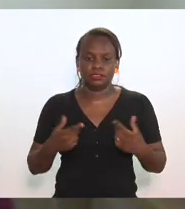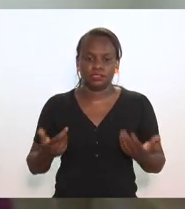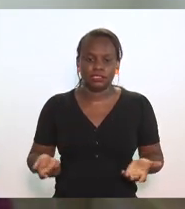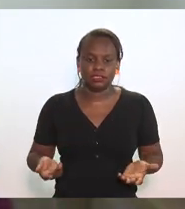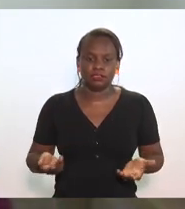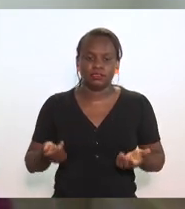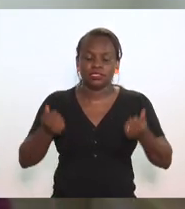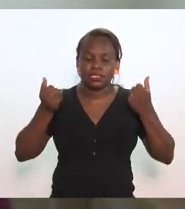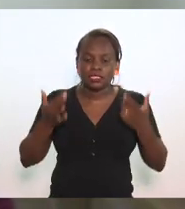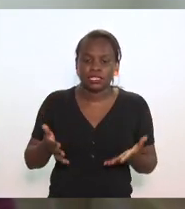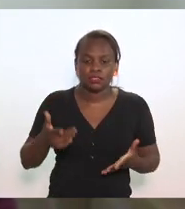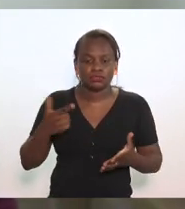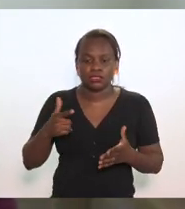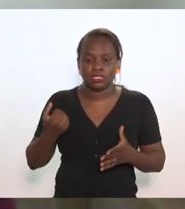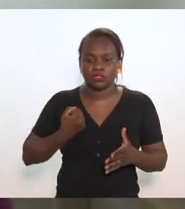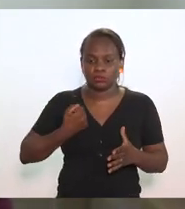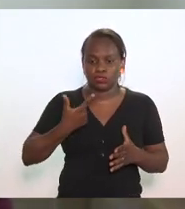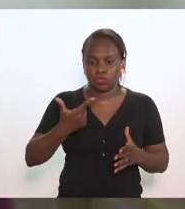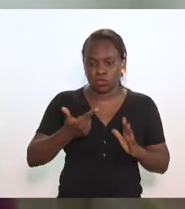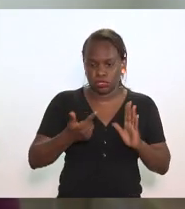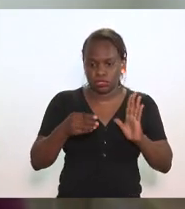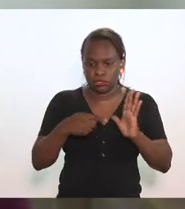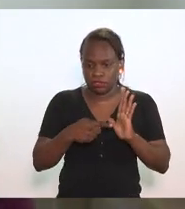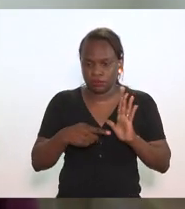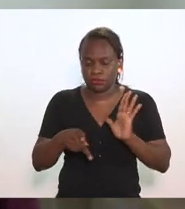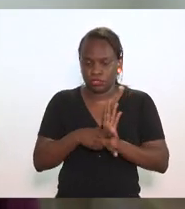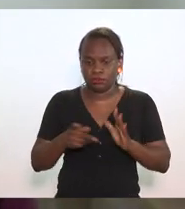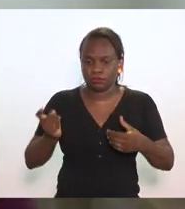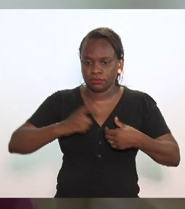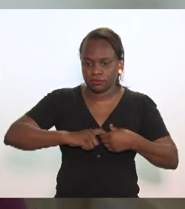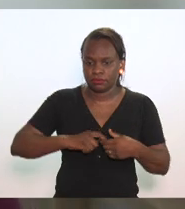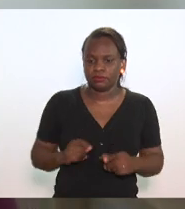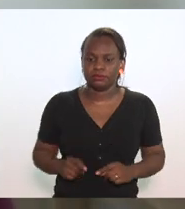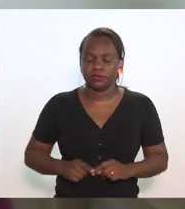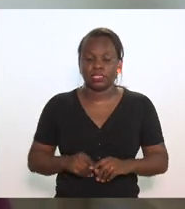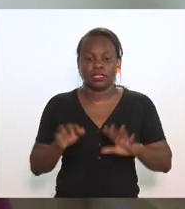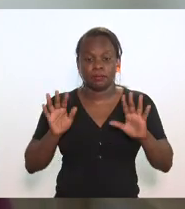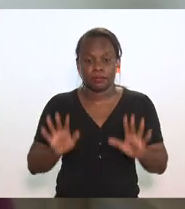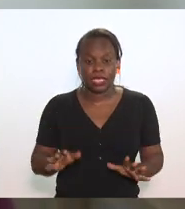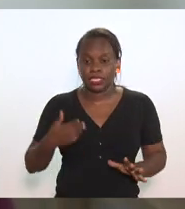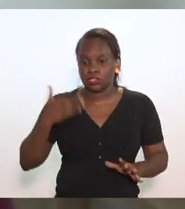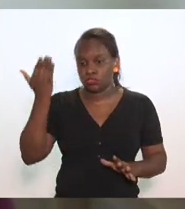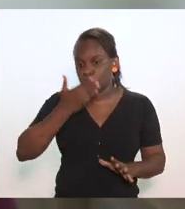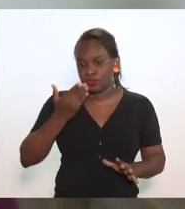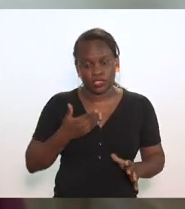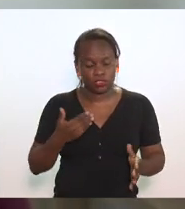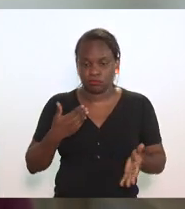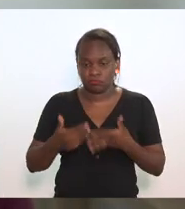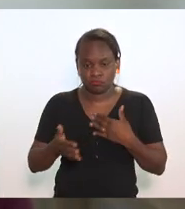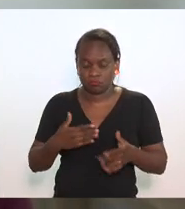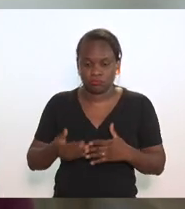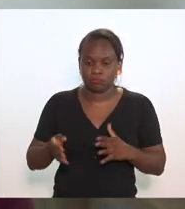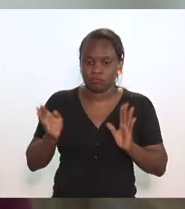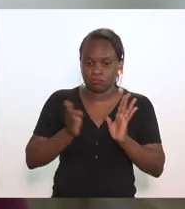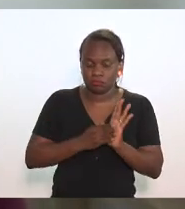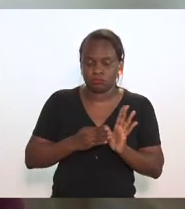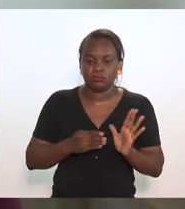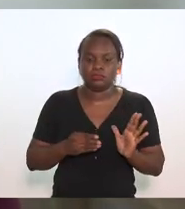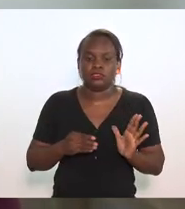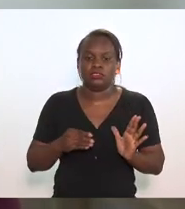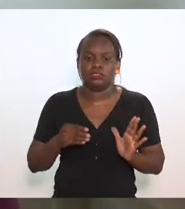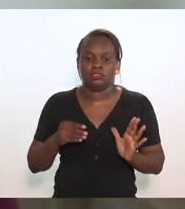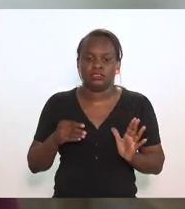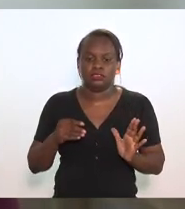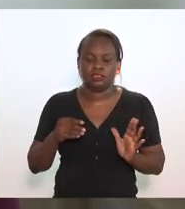muito claramente a cláusula 13ª do convênio mas não vejo mesmo citando a